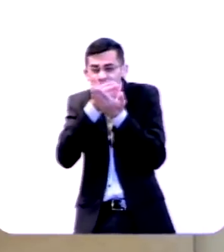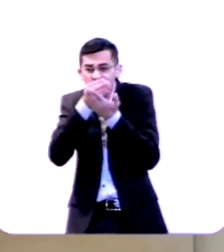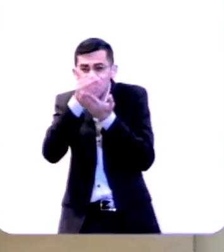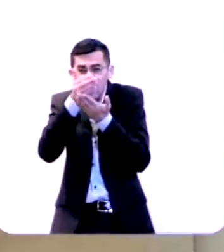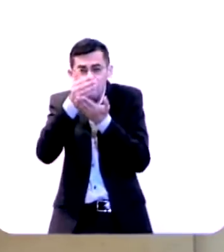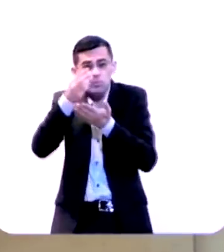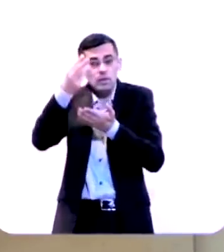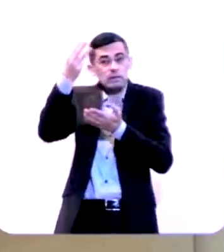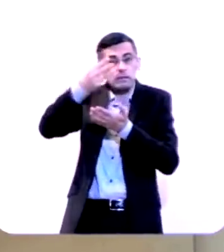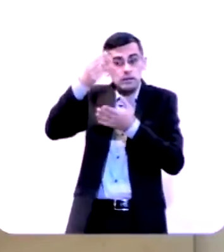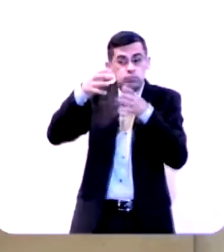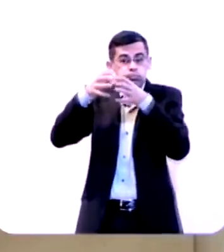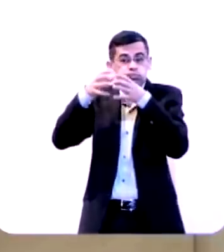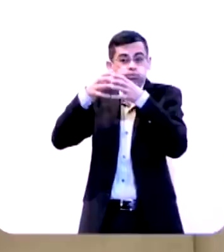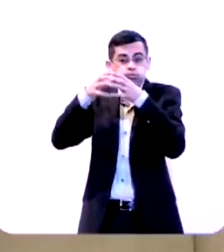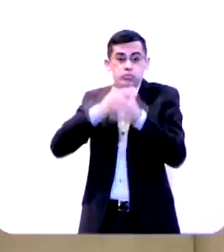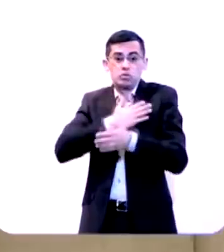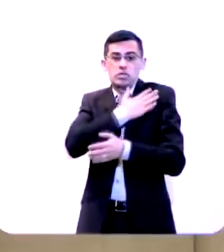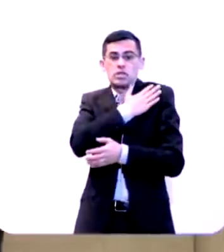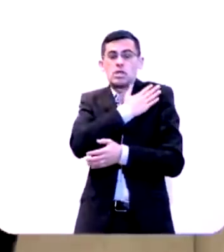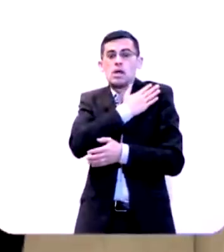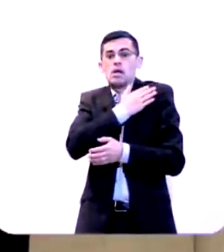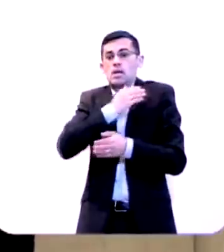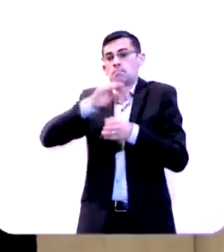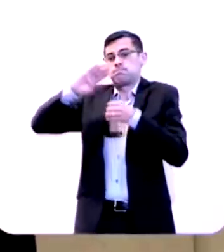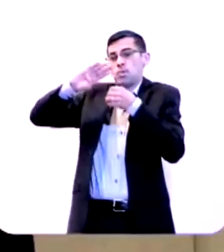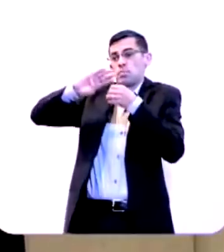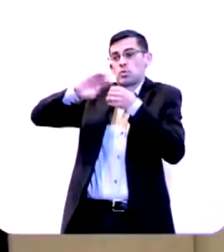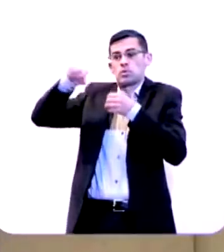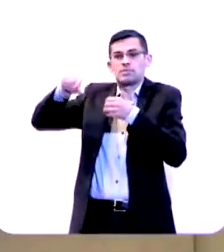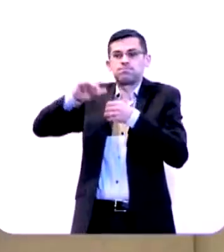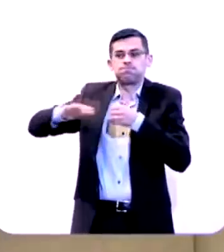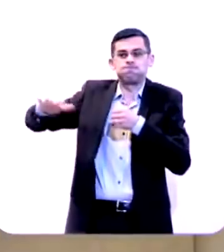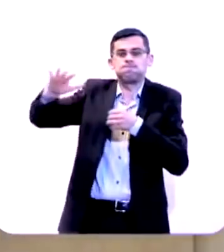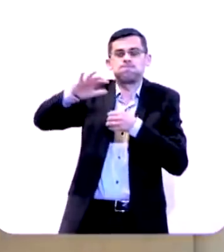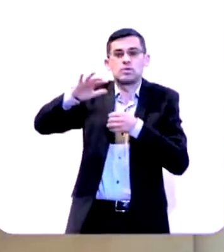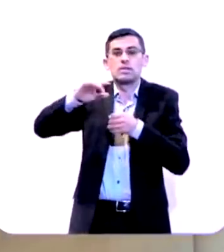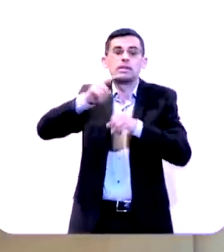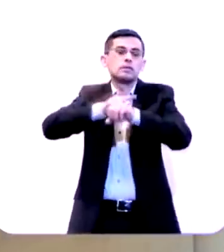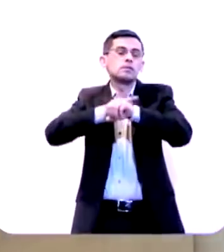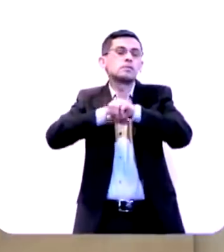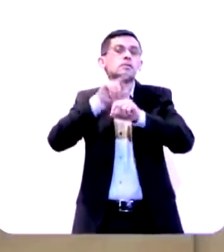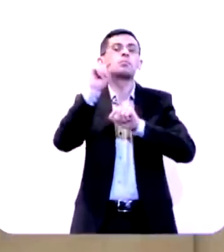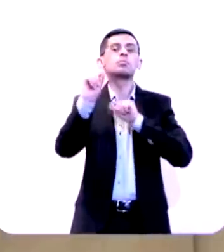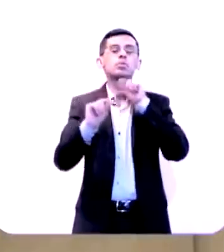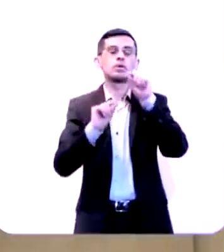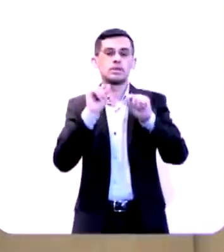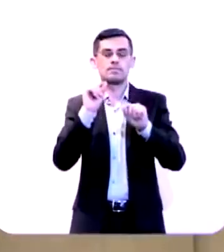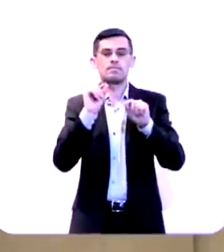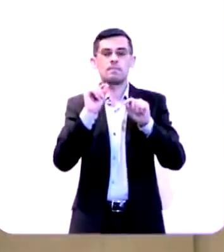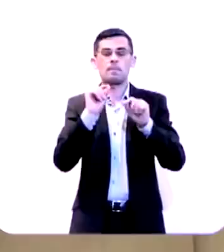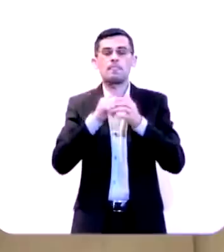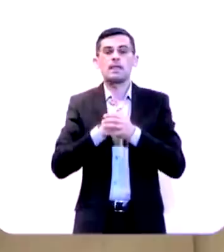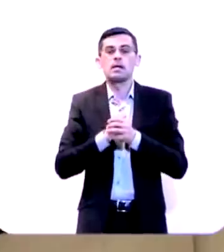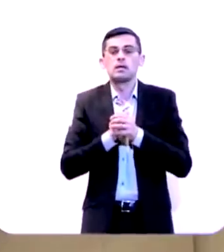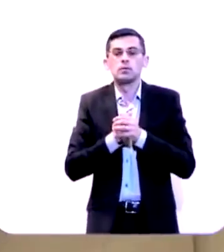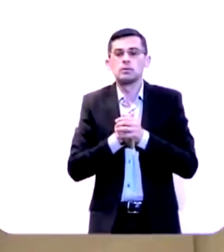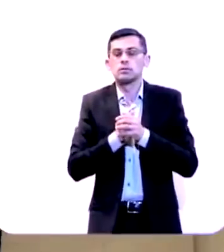uma terceira potência, que eram os babilônios. E nesse tempo, os